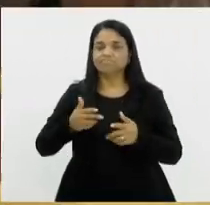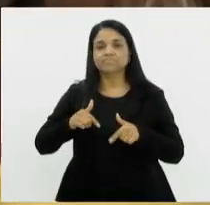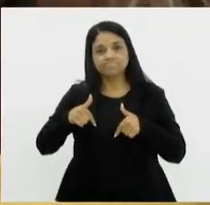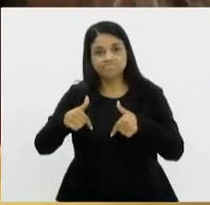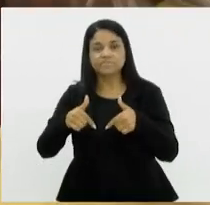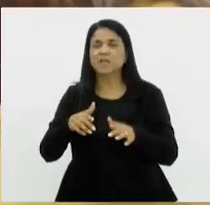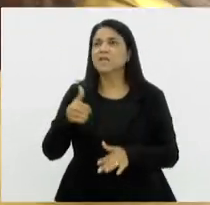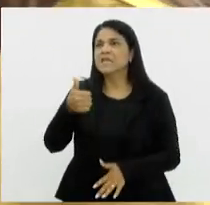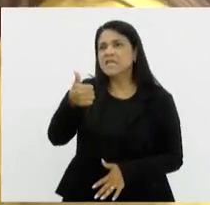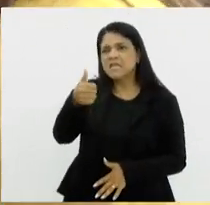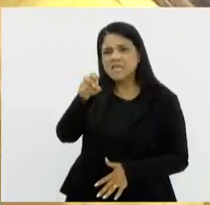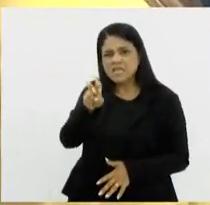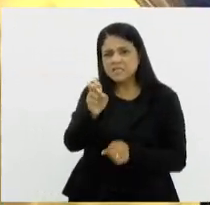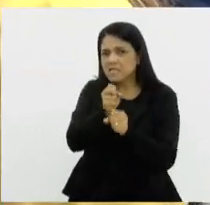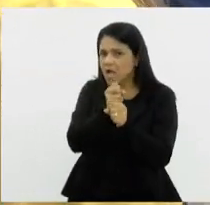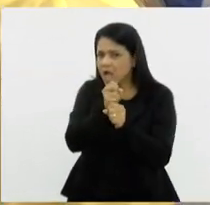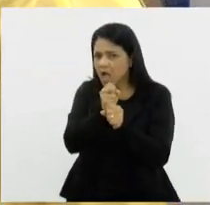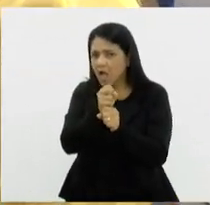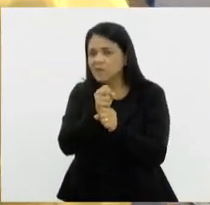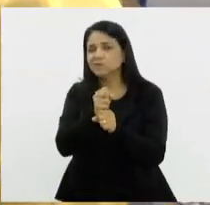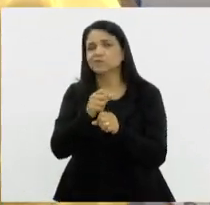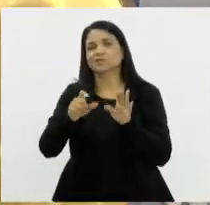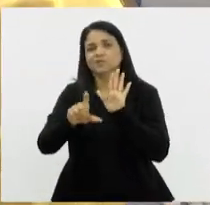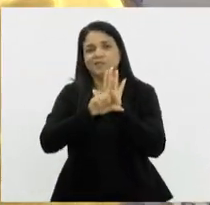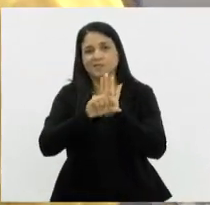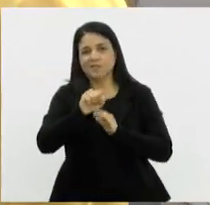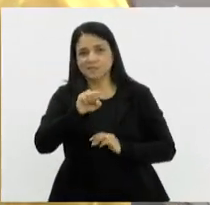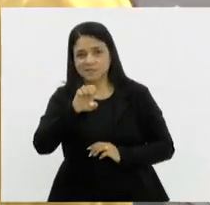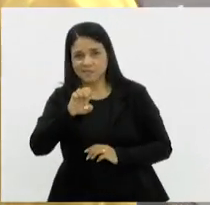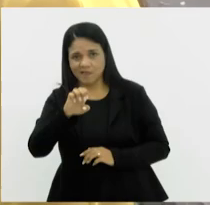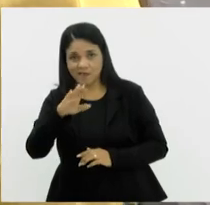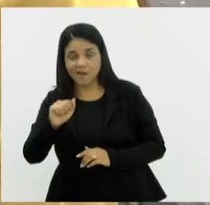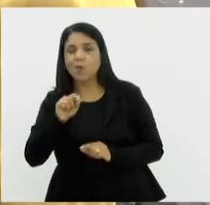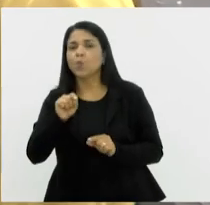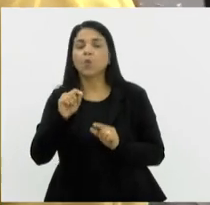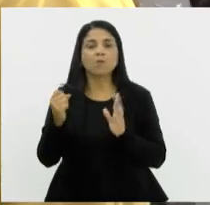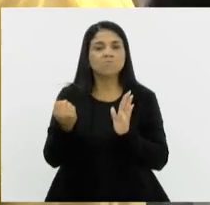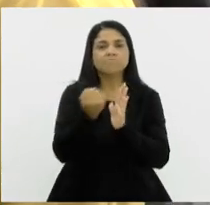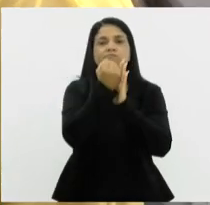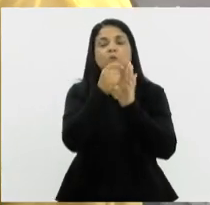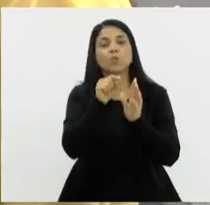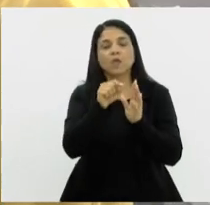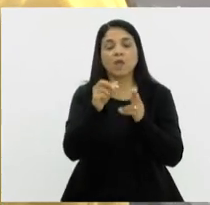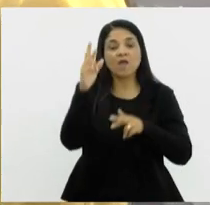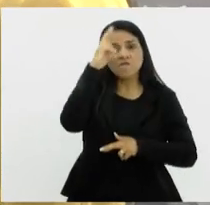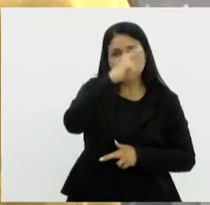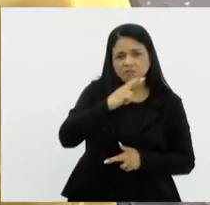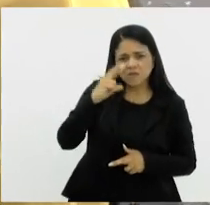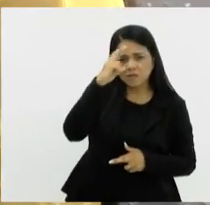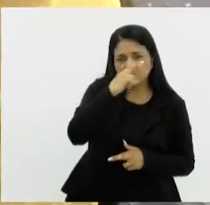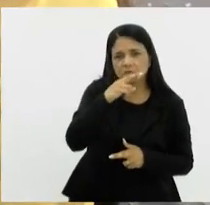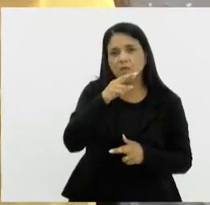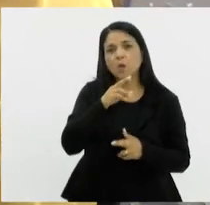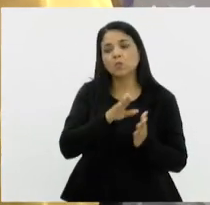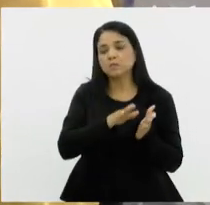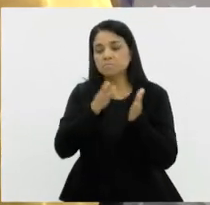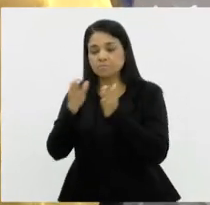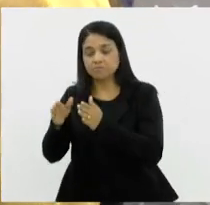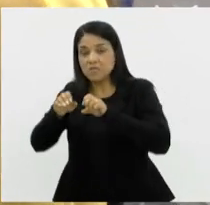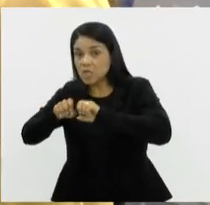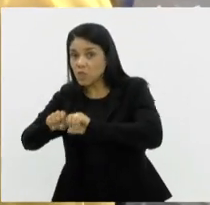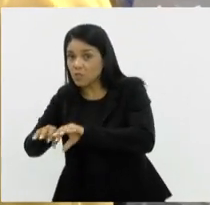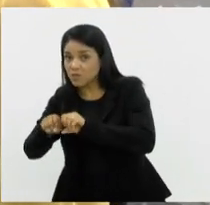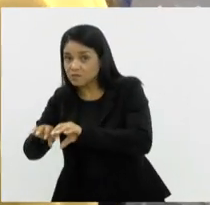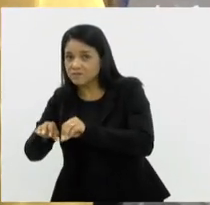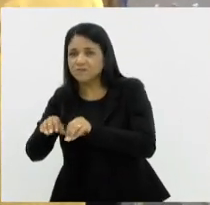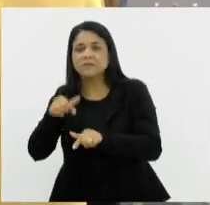anos aí de Lei Seca, o que você destaca das principais mudanças, tanto na parte da fiscalização, quanto na parte educativa também, que